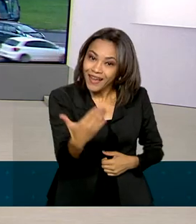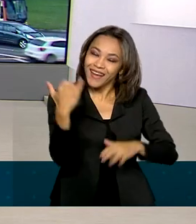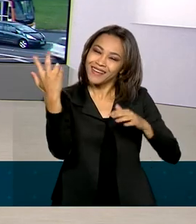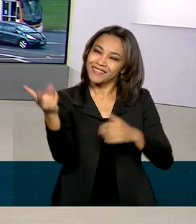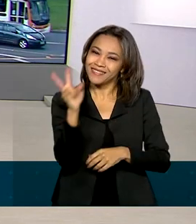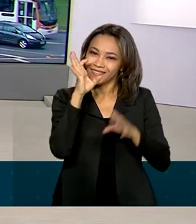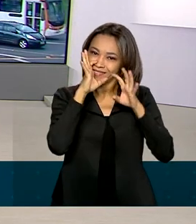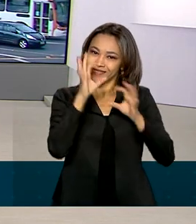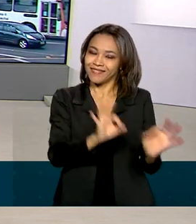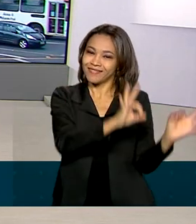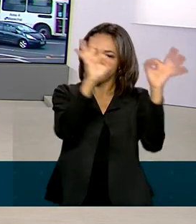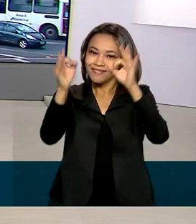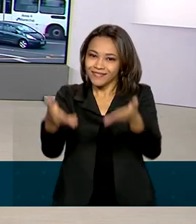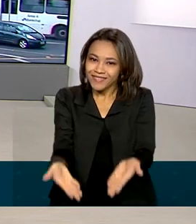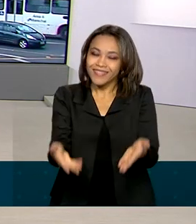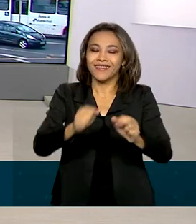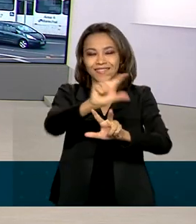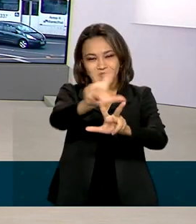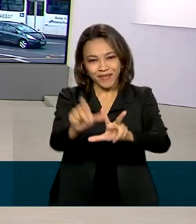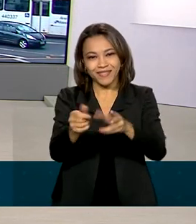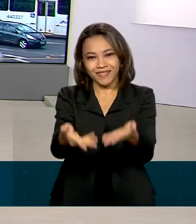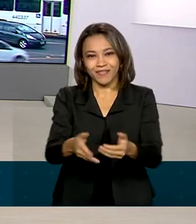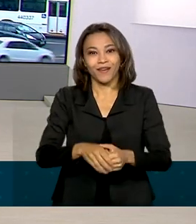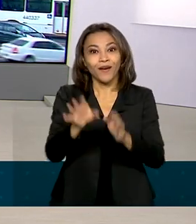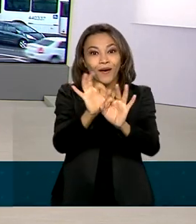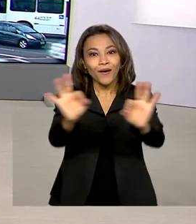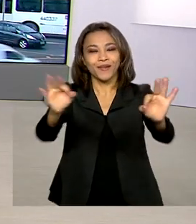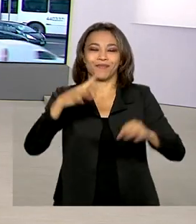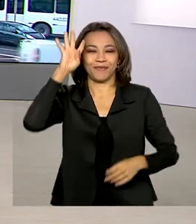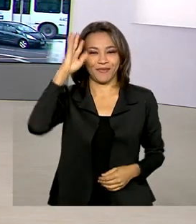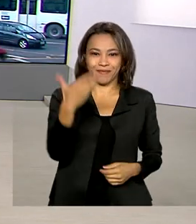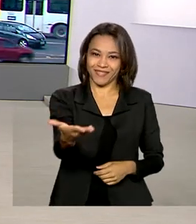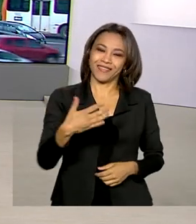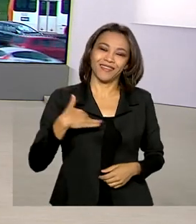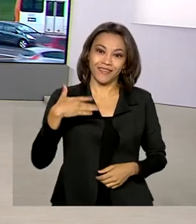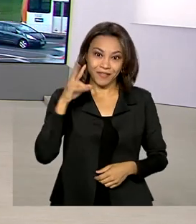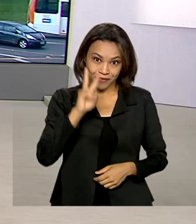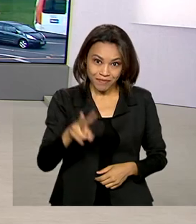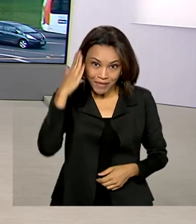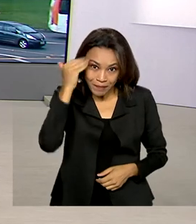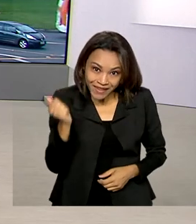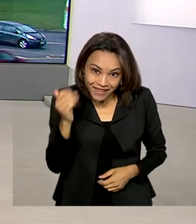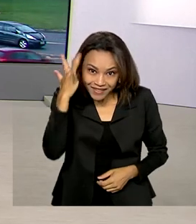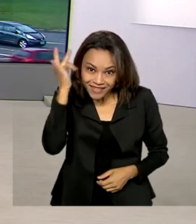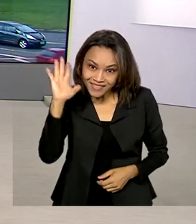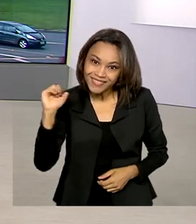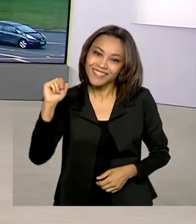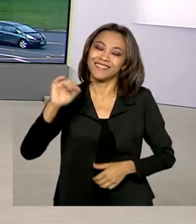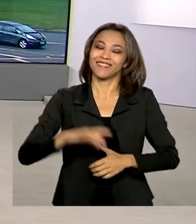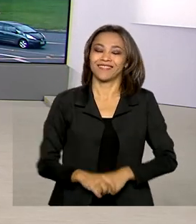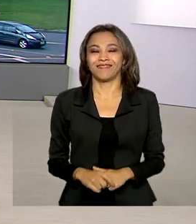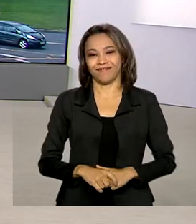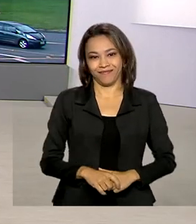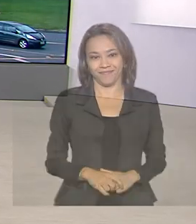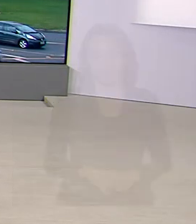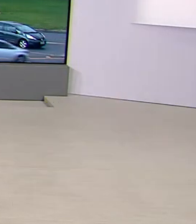audiência aqui no Brasil em Dia e aqui na TV Brasil. Uma ótima quarta-feira para você. Nos vemos amanhã. Até lá. Tchau, tchau.